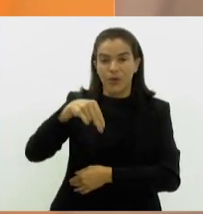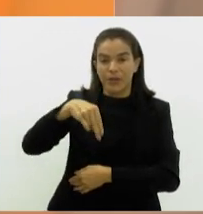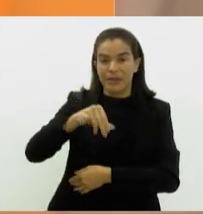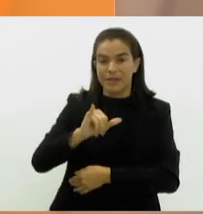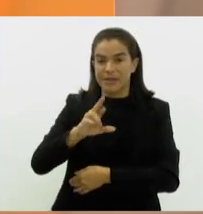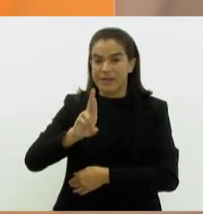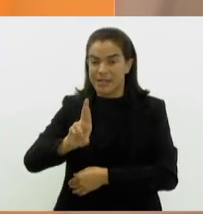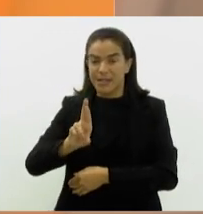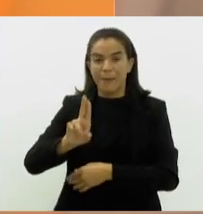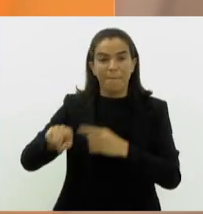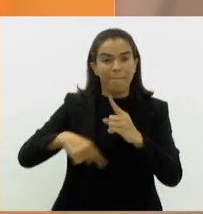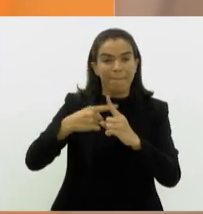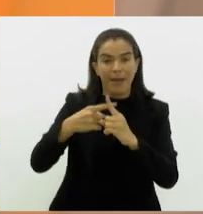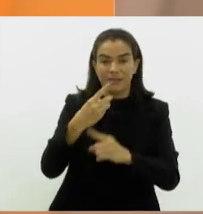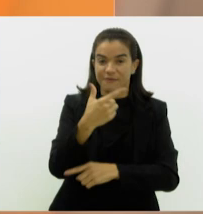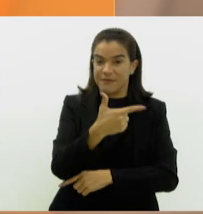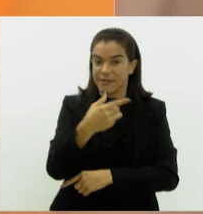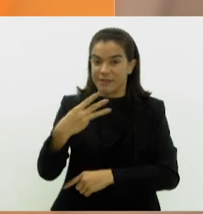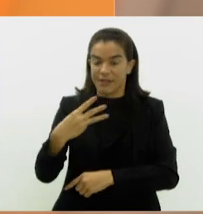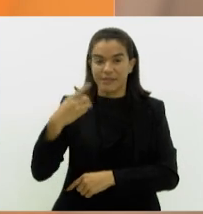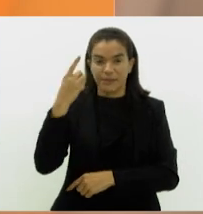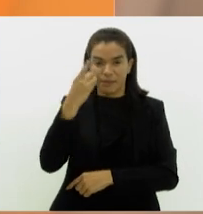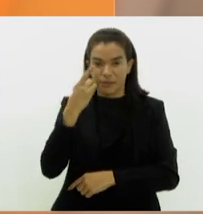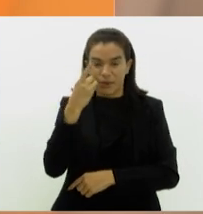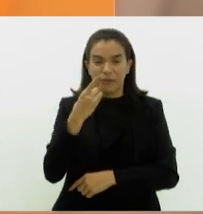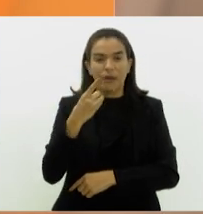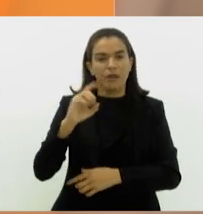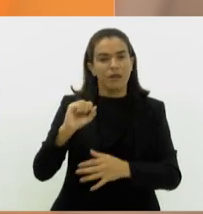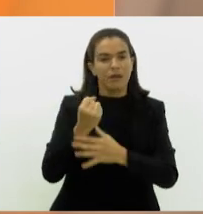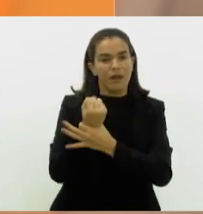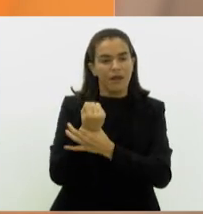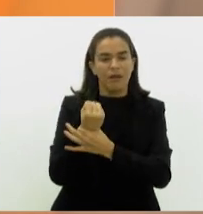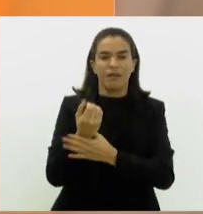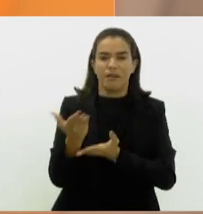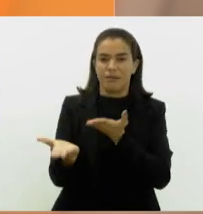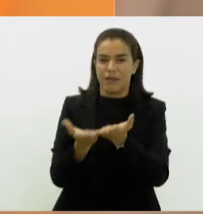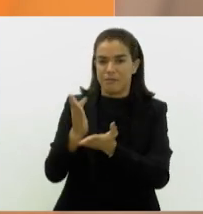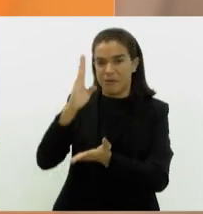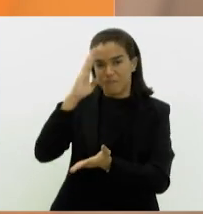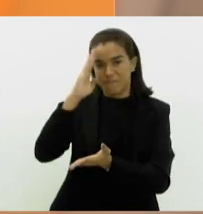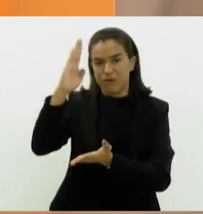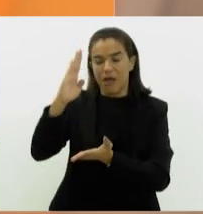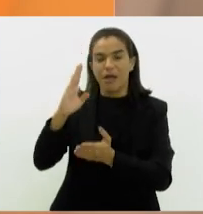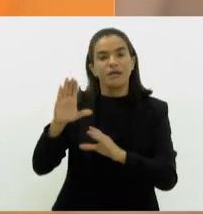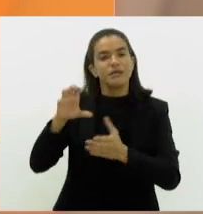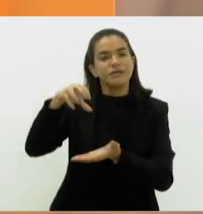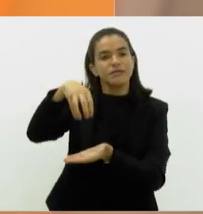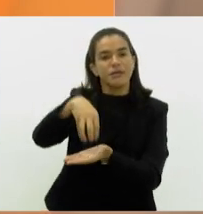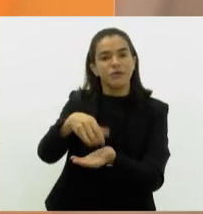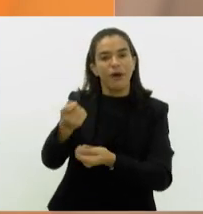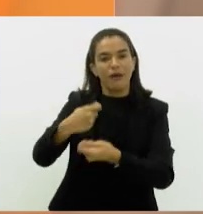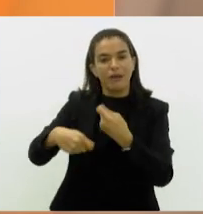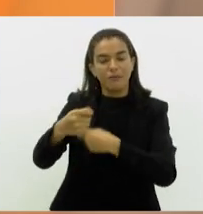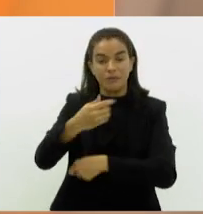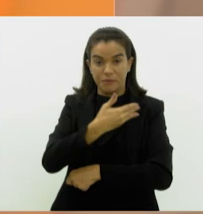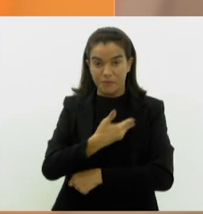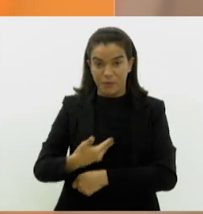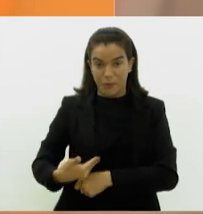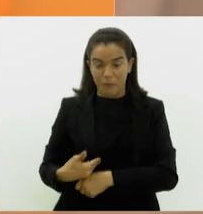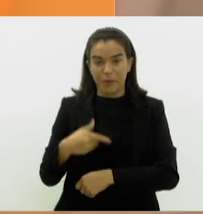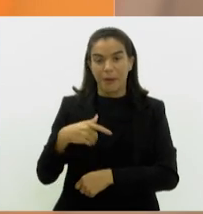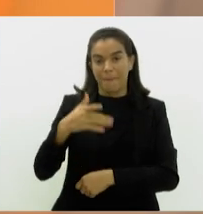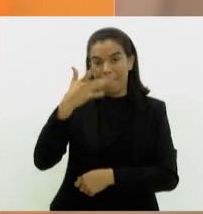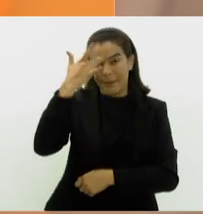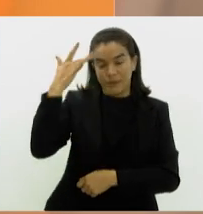23 parlamentares que garante atendimento prioritário em setores da administração pública para